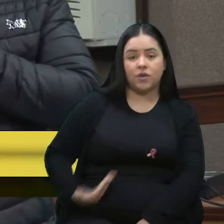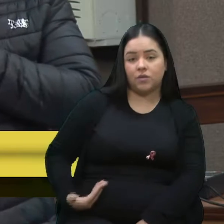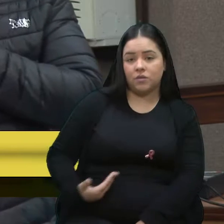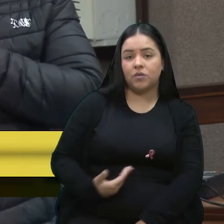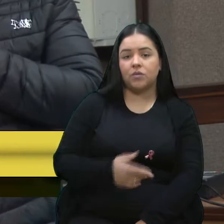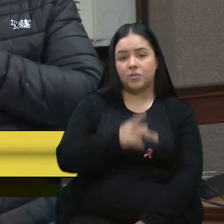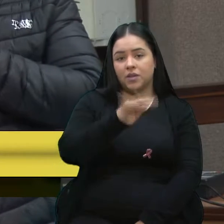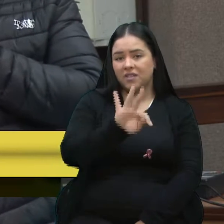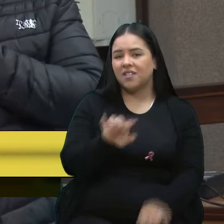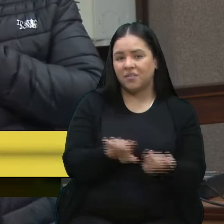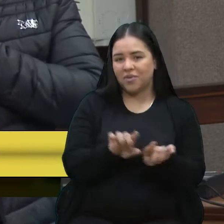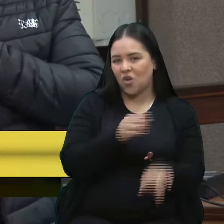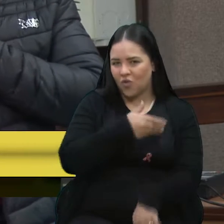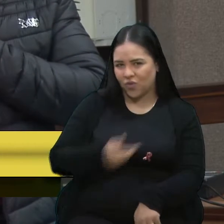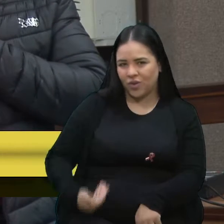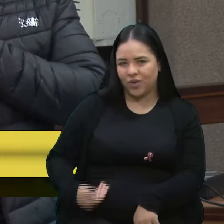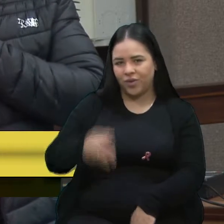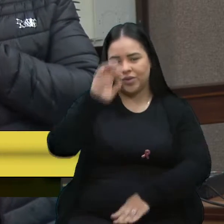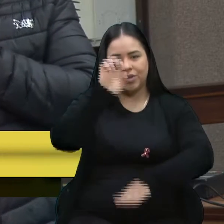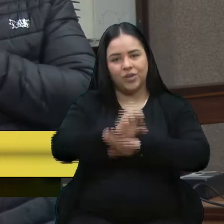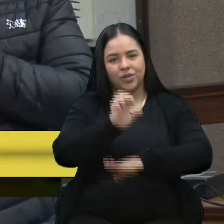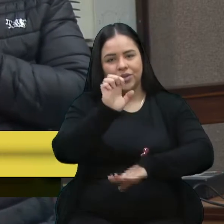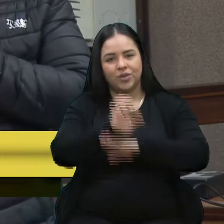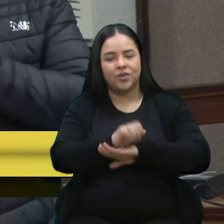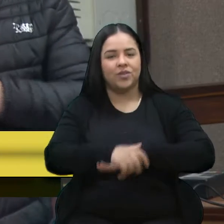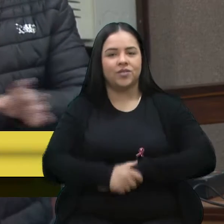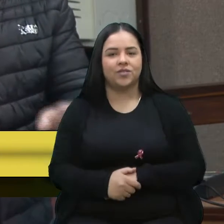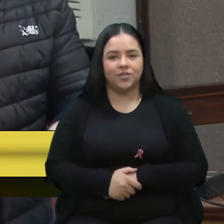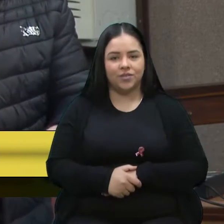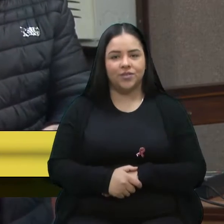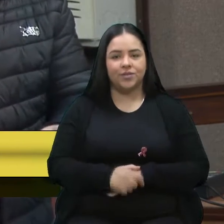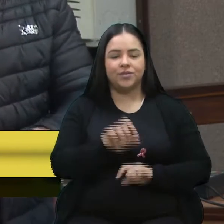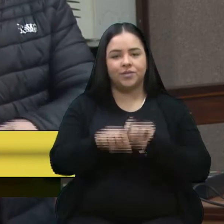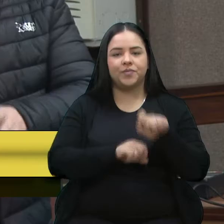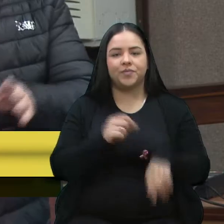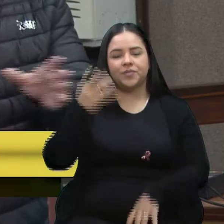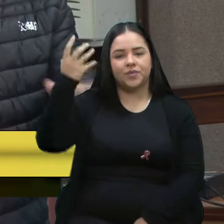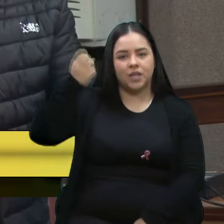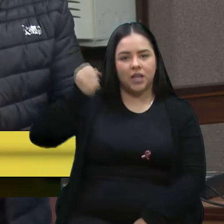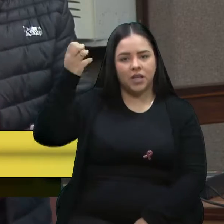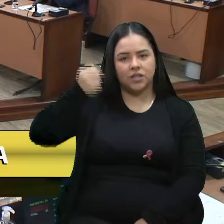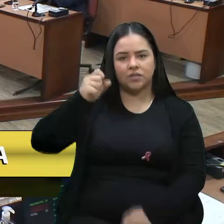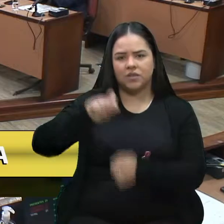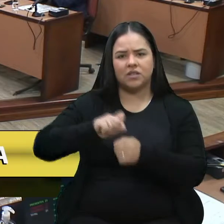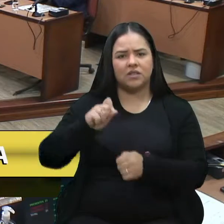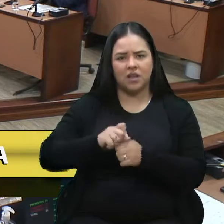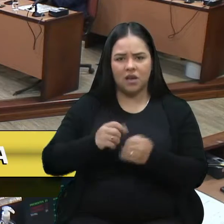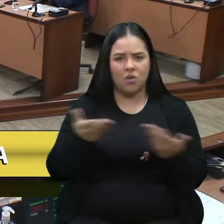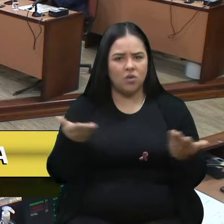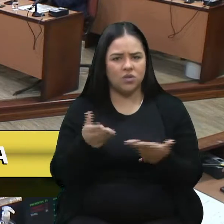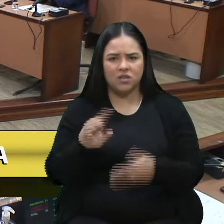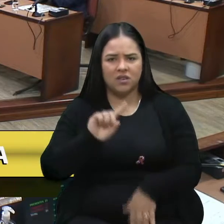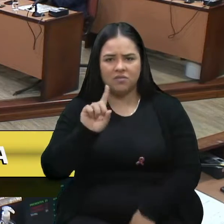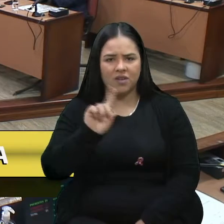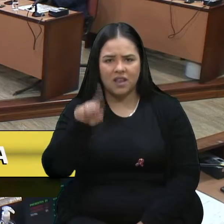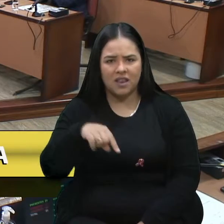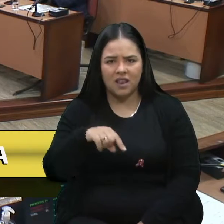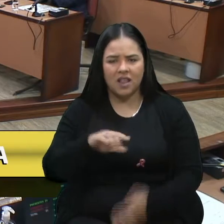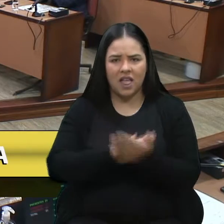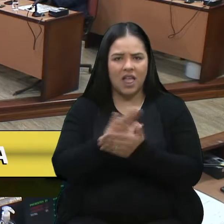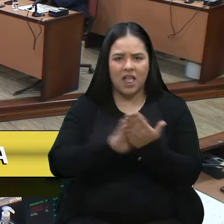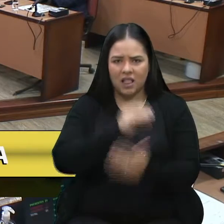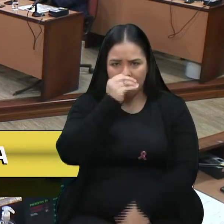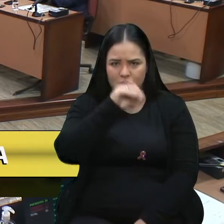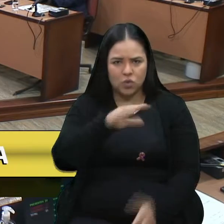estado. Não podemos se esquecer. Então, o que o governador hoje eleito faz não é nada de absurdo. Todos os governos anteriores